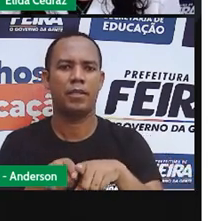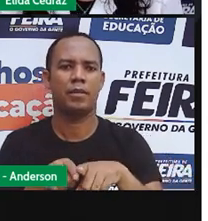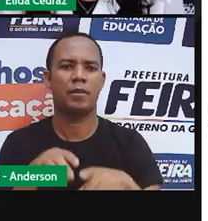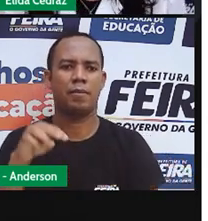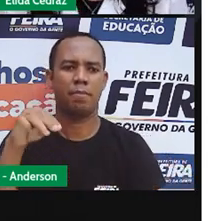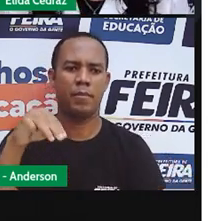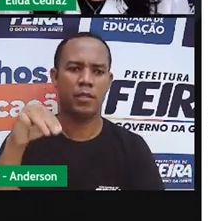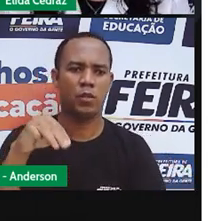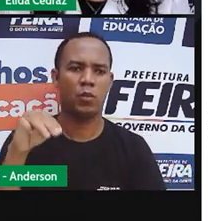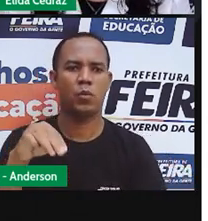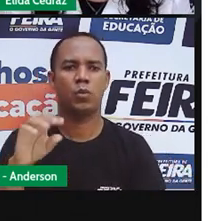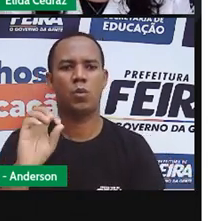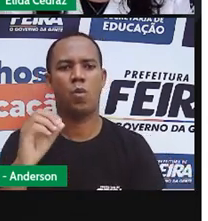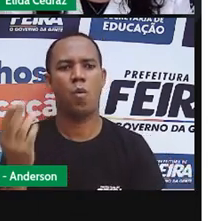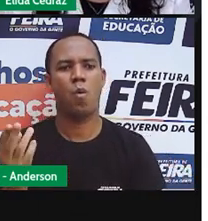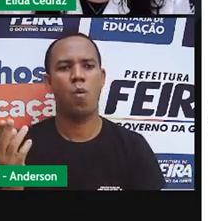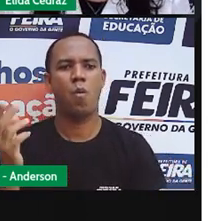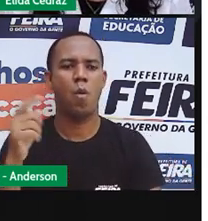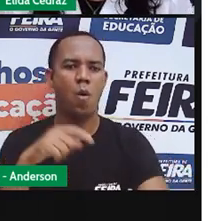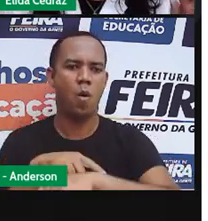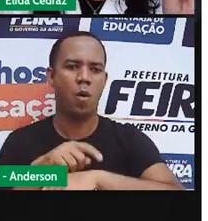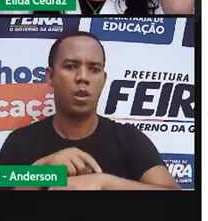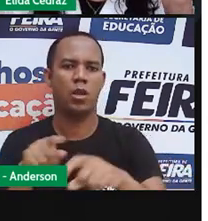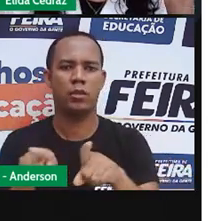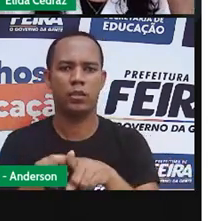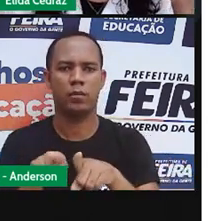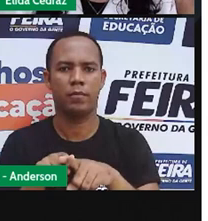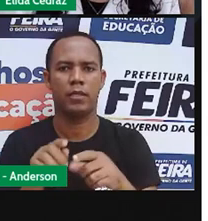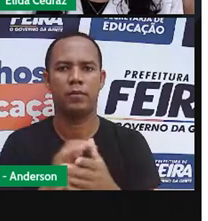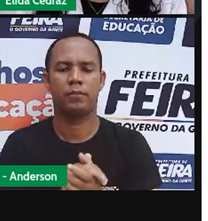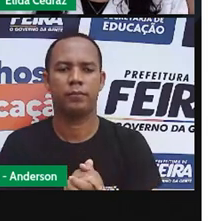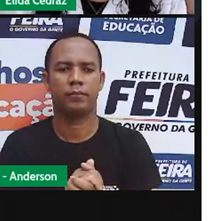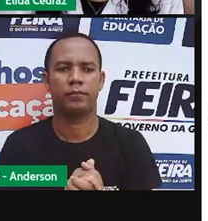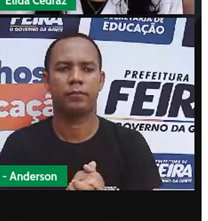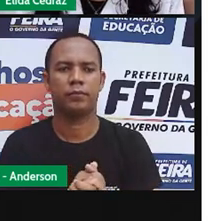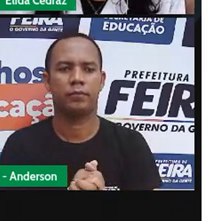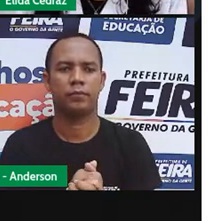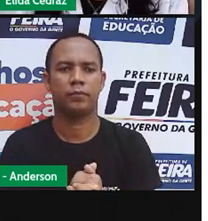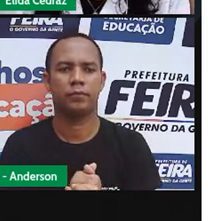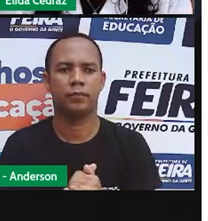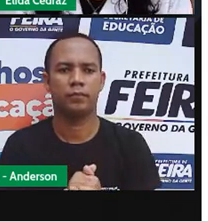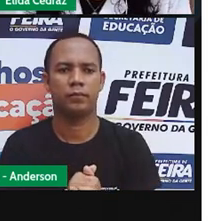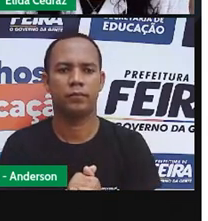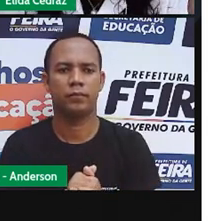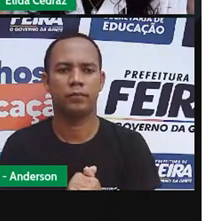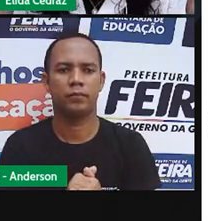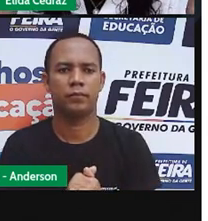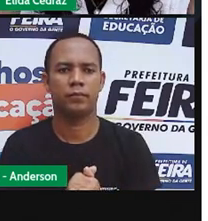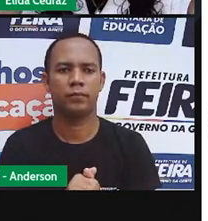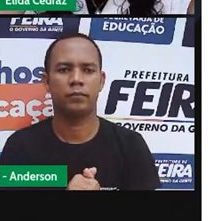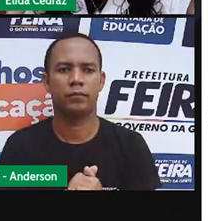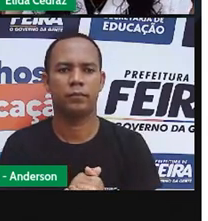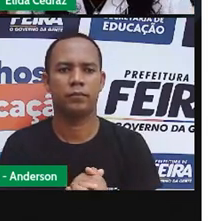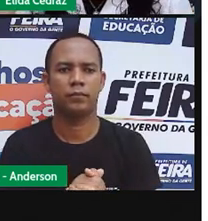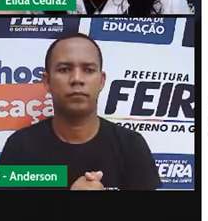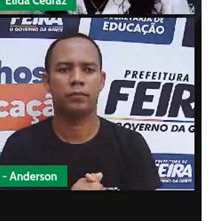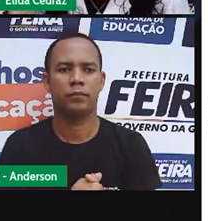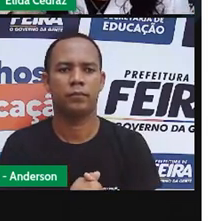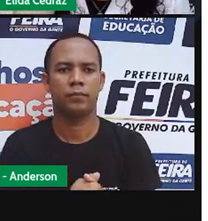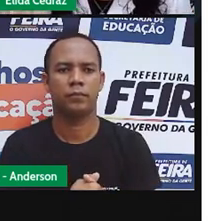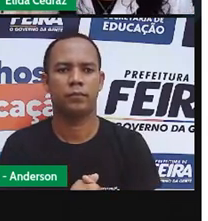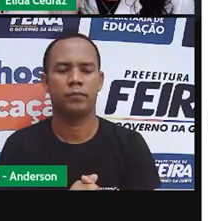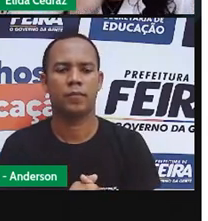minúsculo. No relógio do ponteiro, é o ponteiro pequeno que marca a hora. No relógio digital,